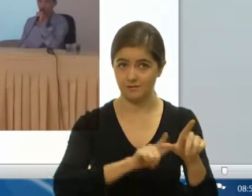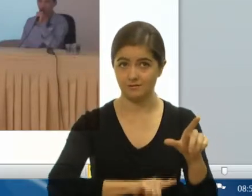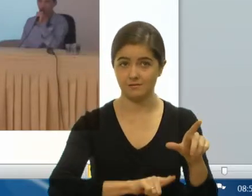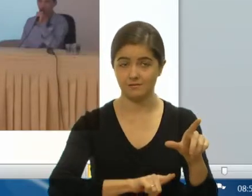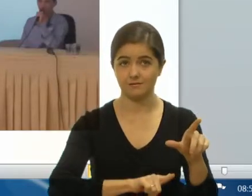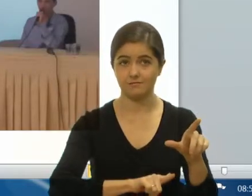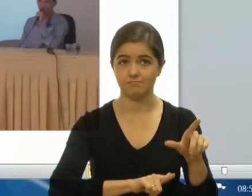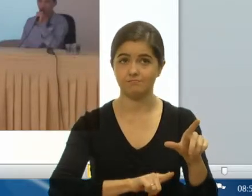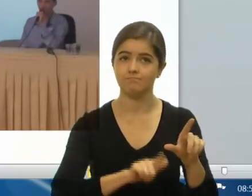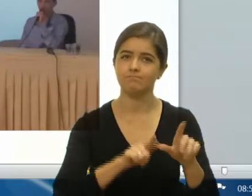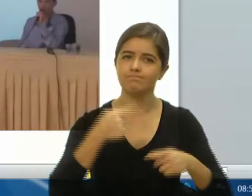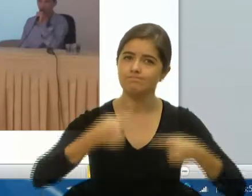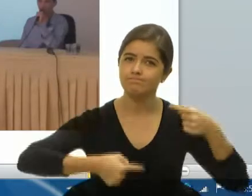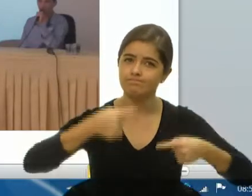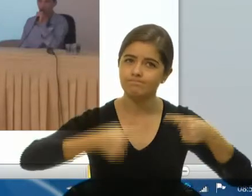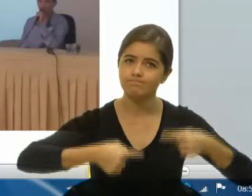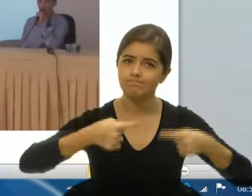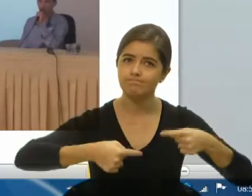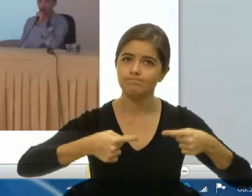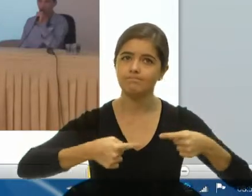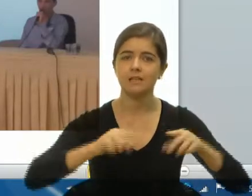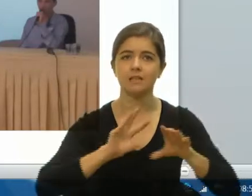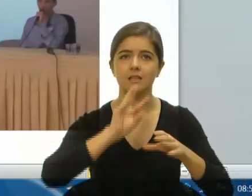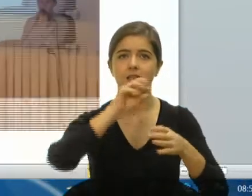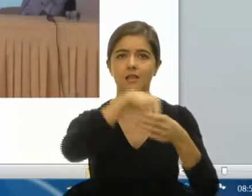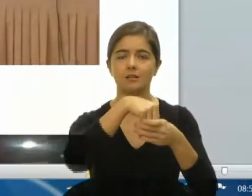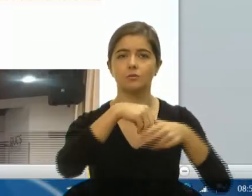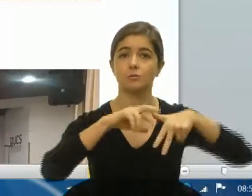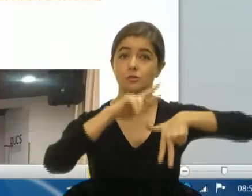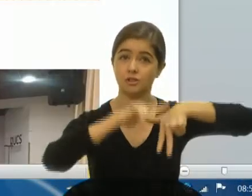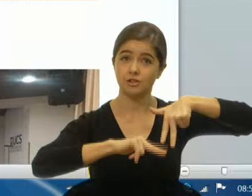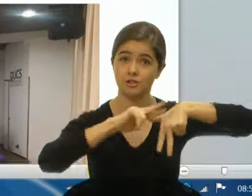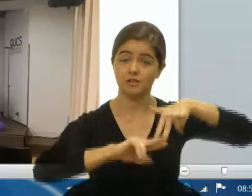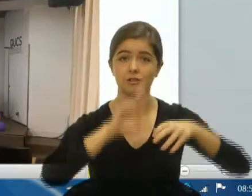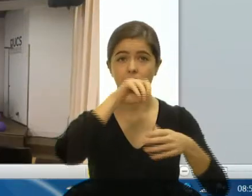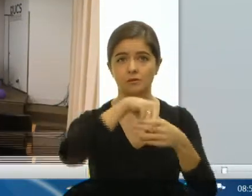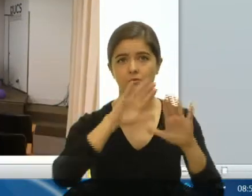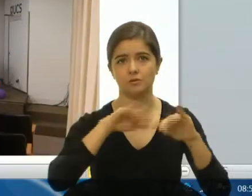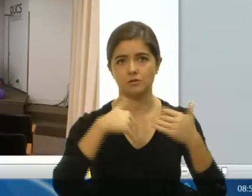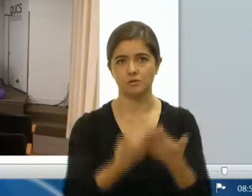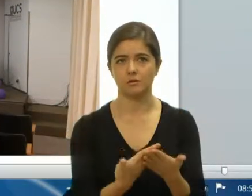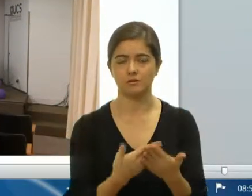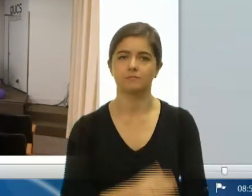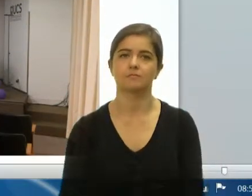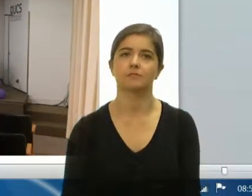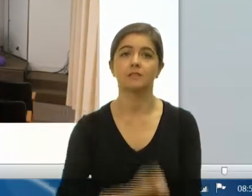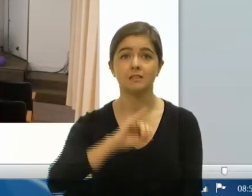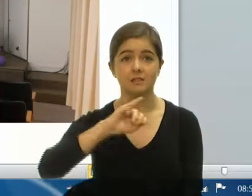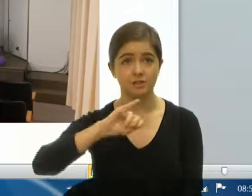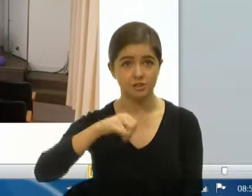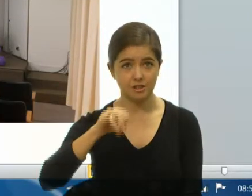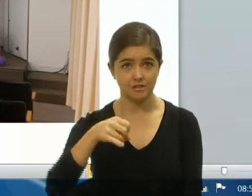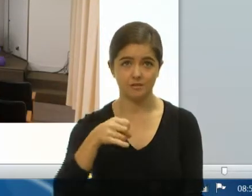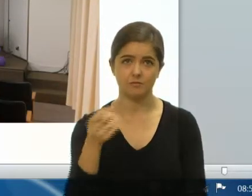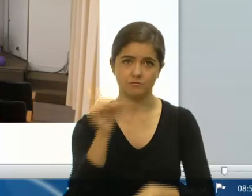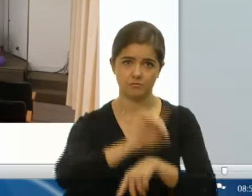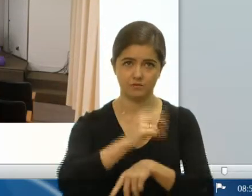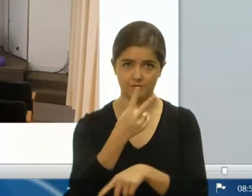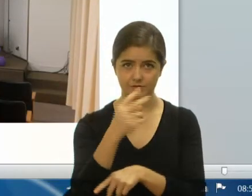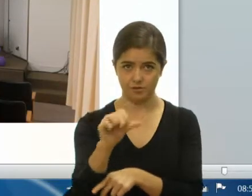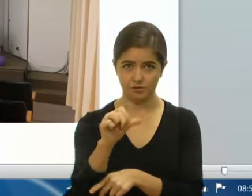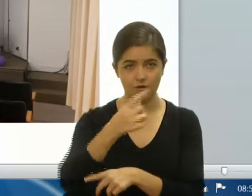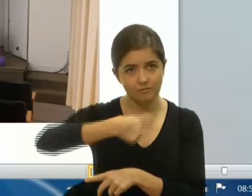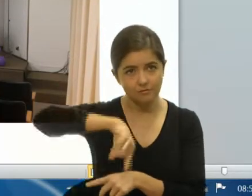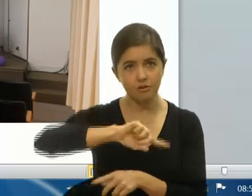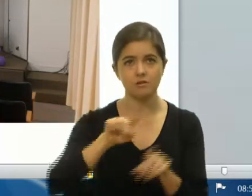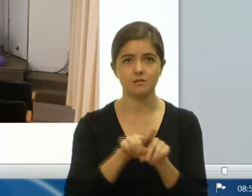gênero nas escolas. No mês de janeiro, nós tivemos o dia 29 de janeiro, onde a gente pôde